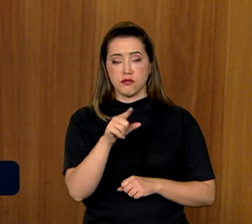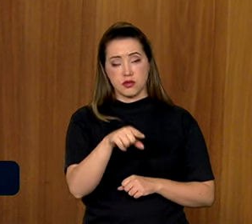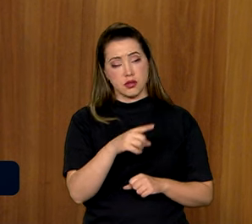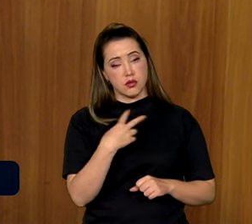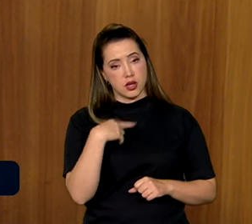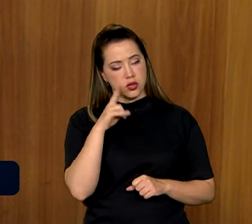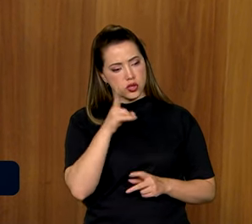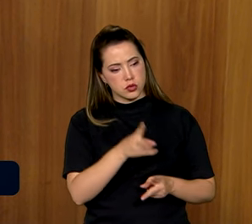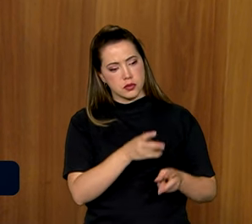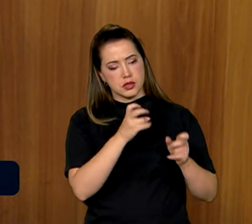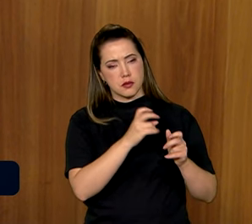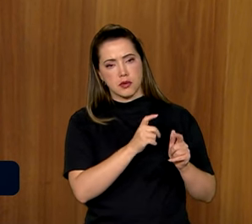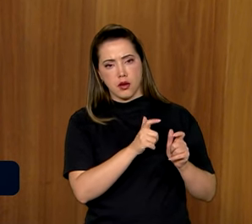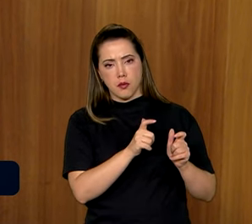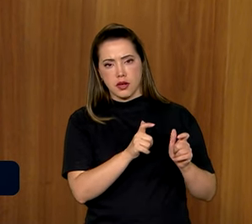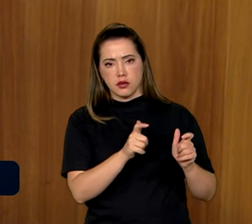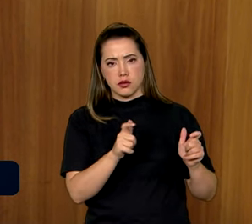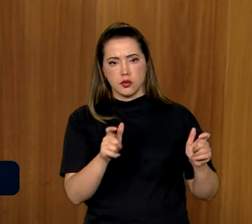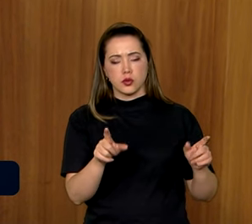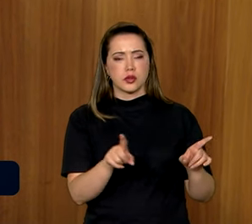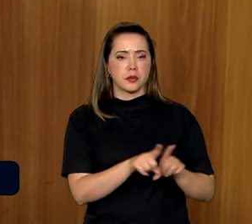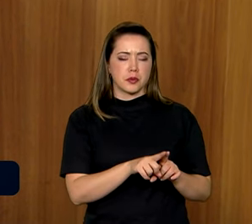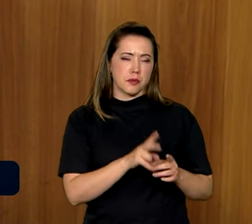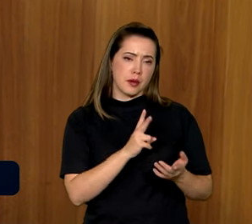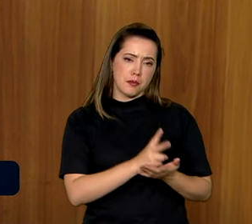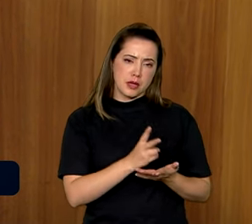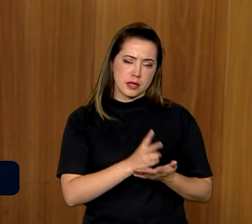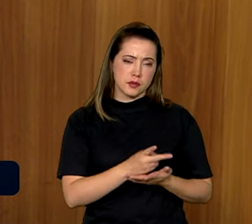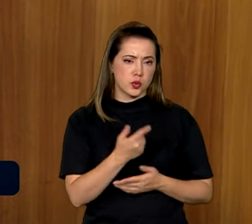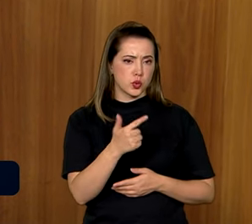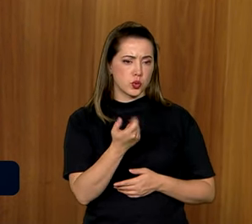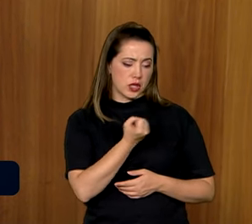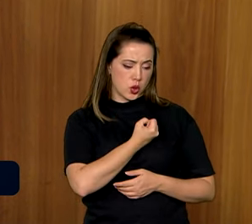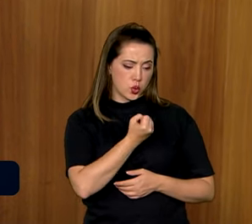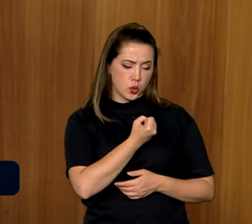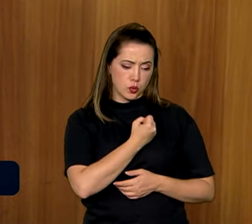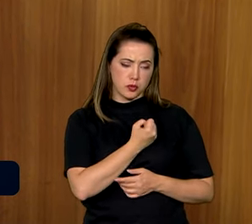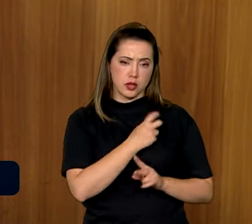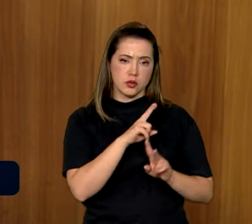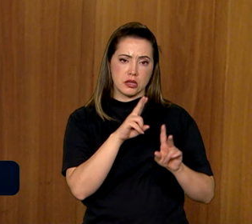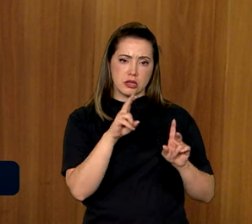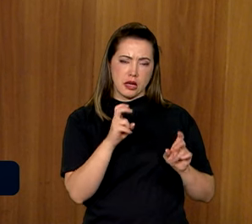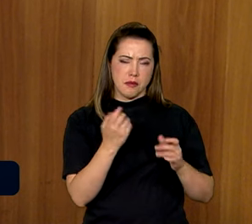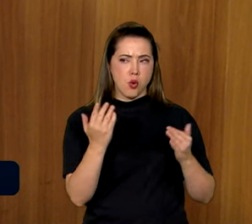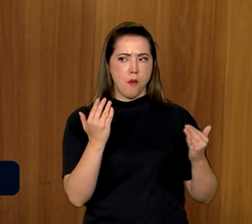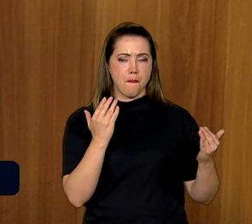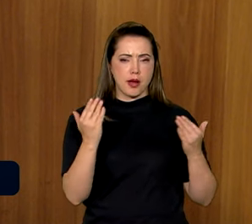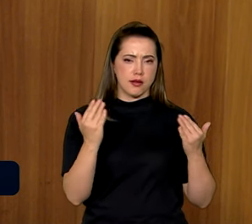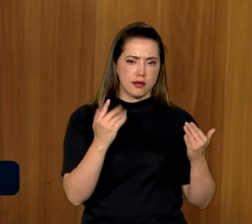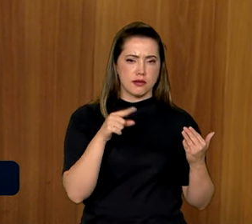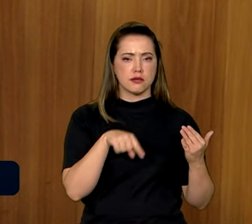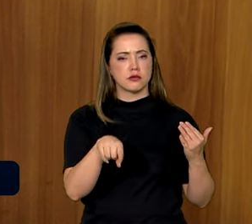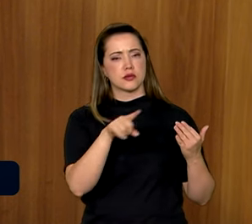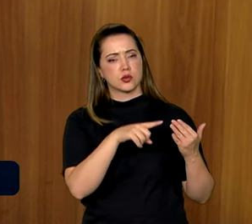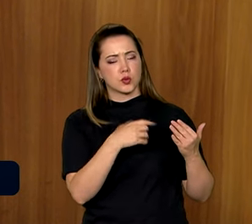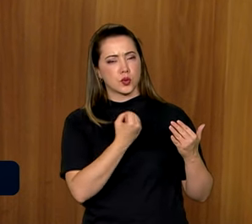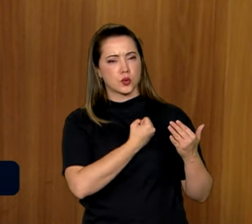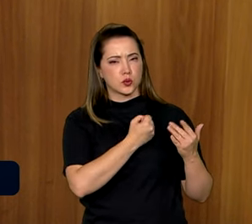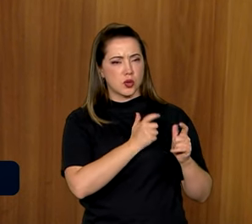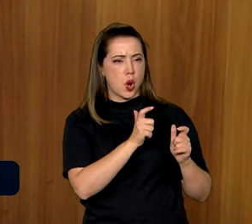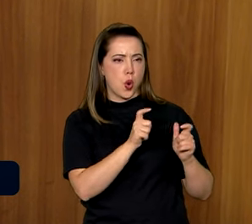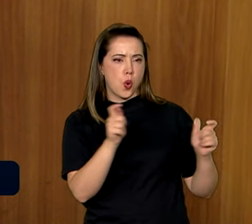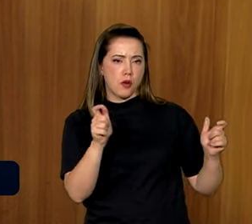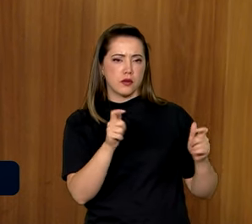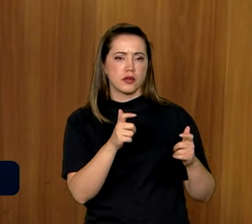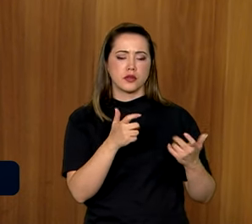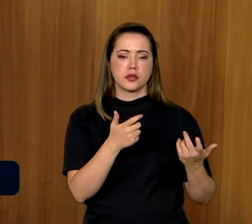que vem aumentando bastante nos últimos anos e que, embora não apareça numericamente em termos absolutos, como um número tão grande, com